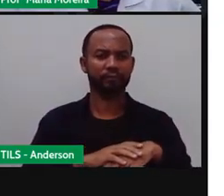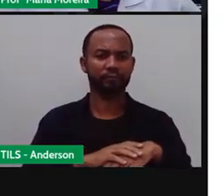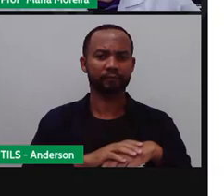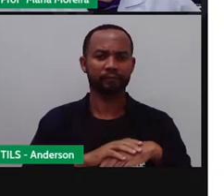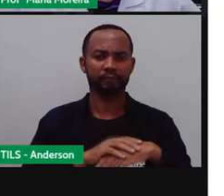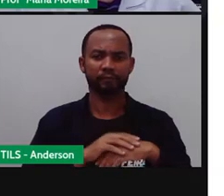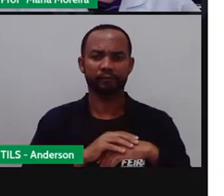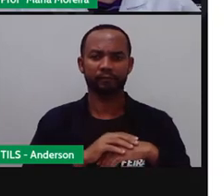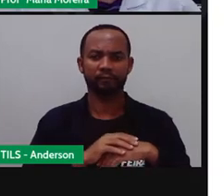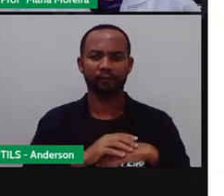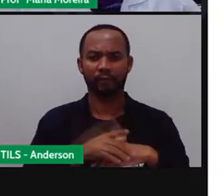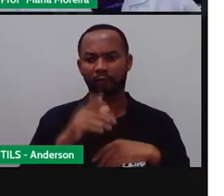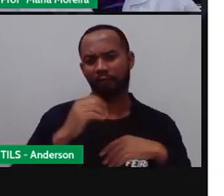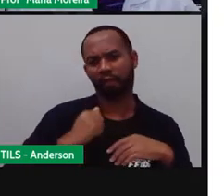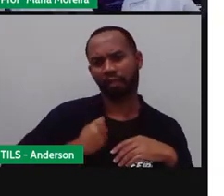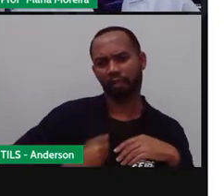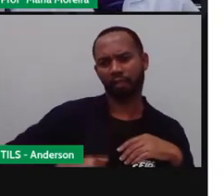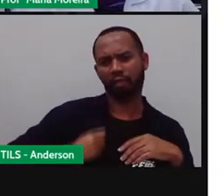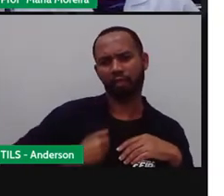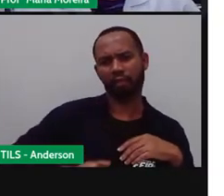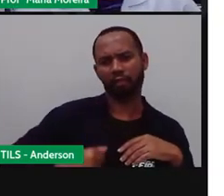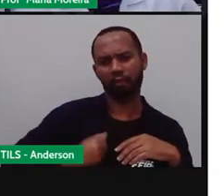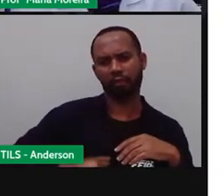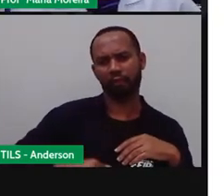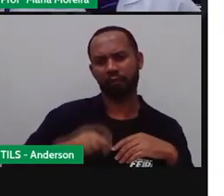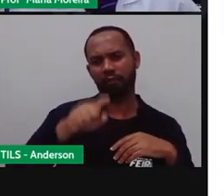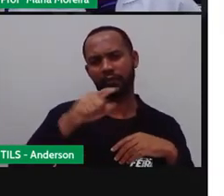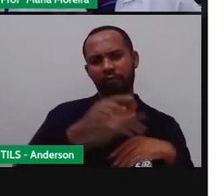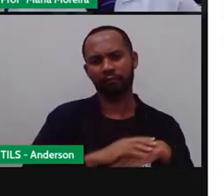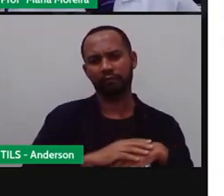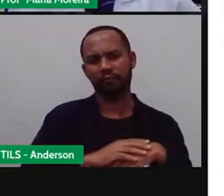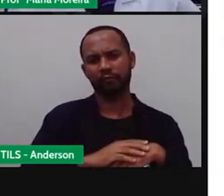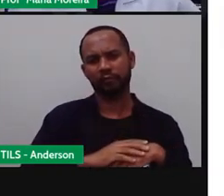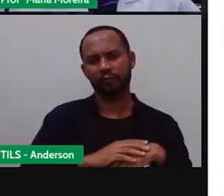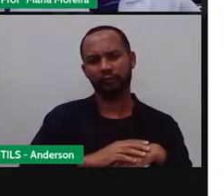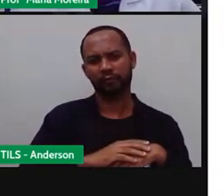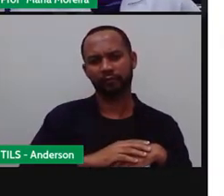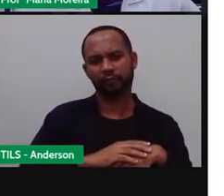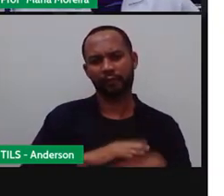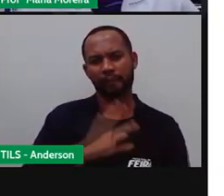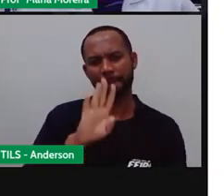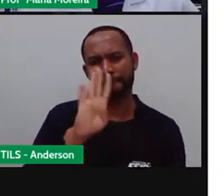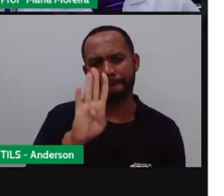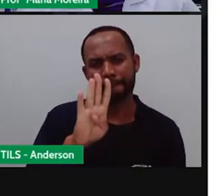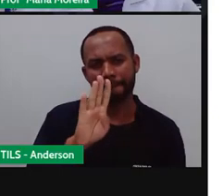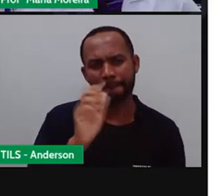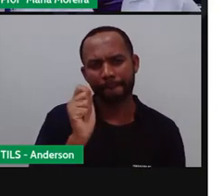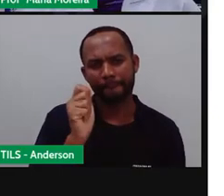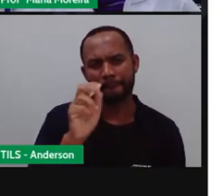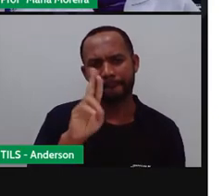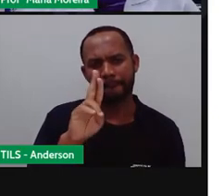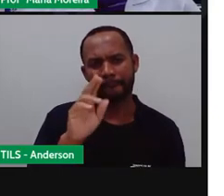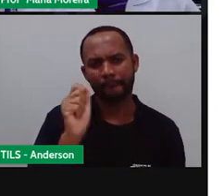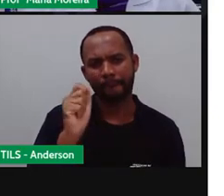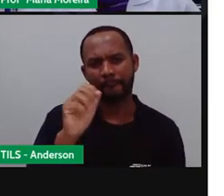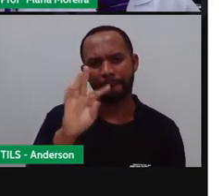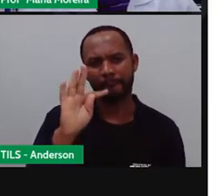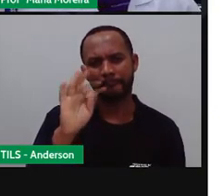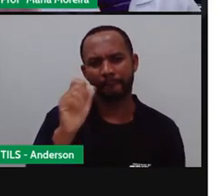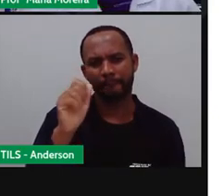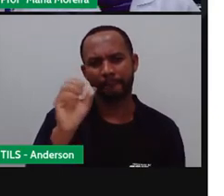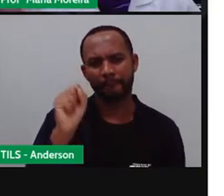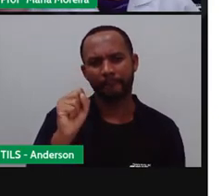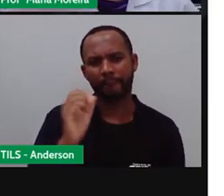diarreia Que é transmitida aí por baratas e formigas Não é isso? Olha só o que a Pró falou Vamos lá prestar